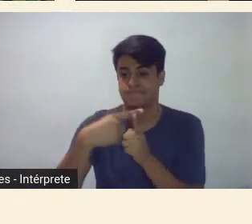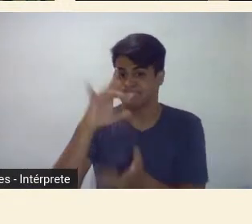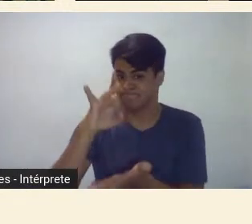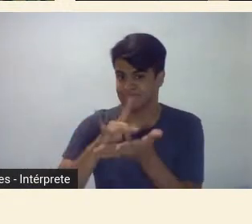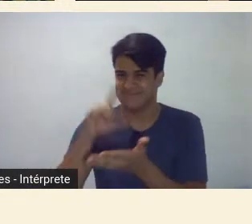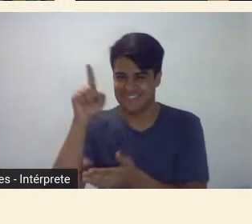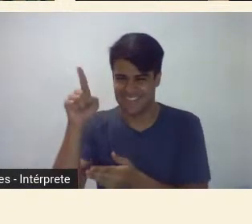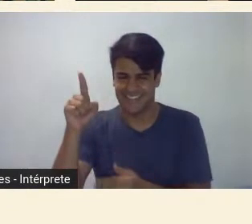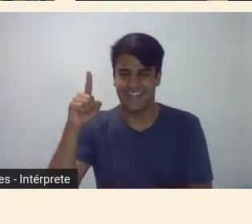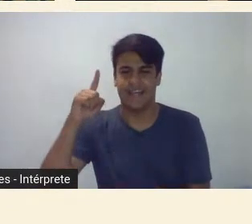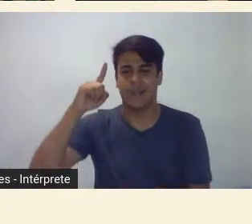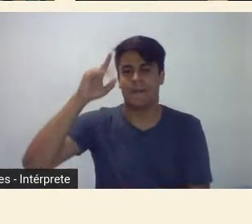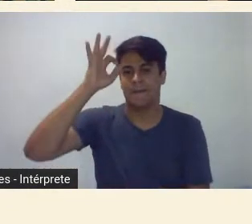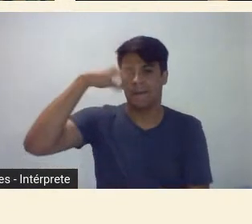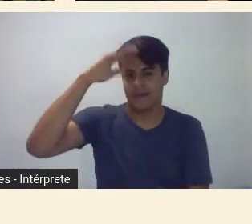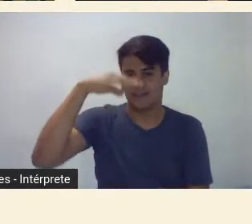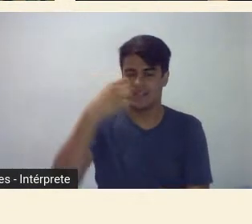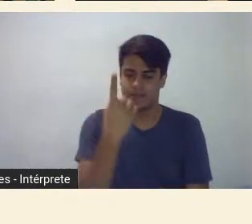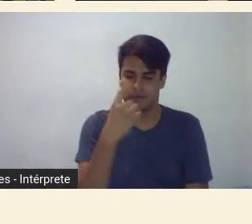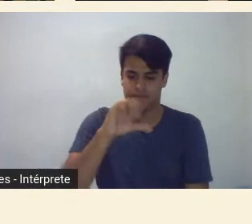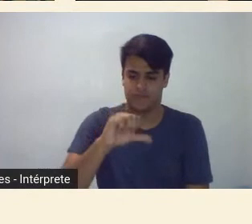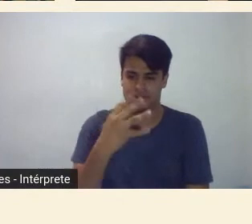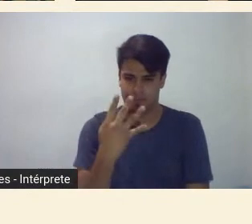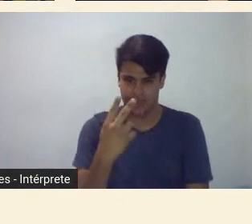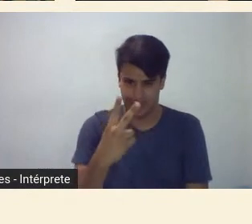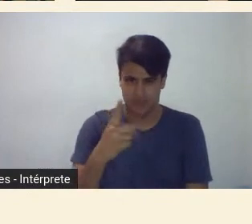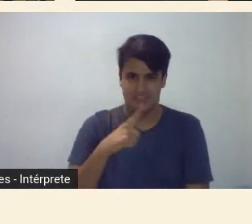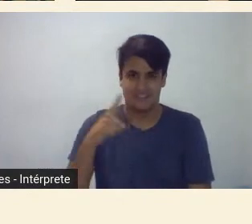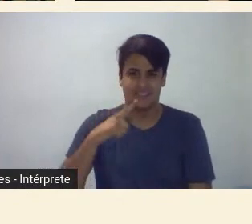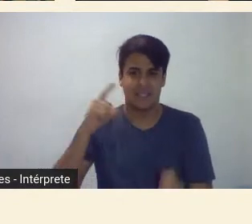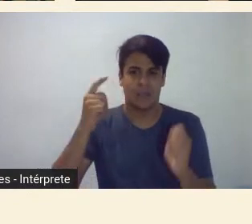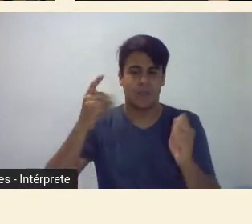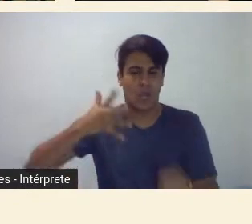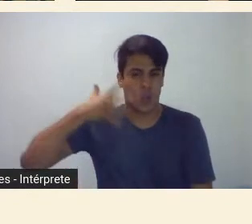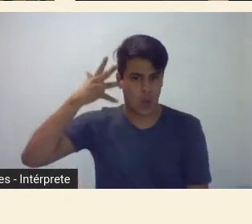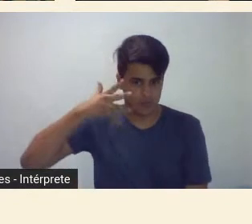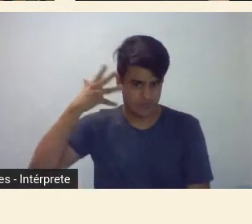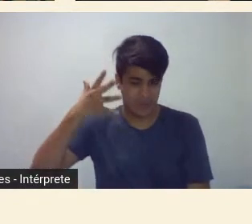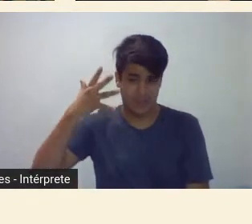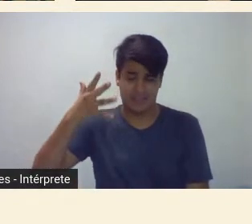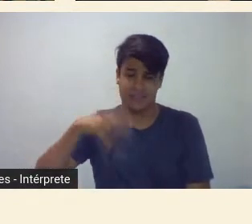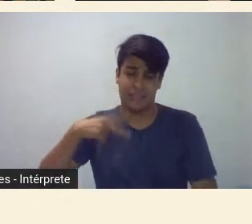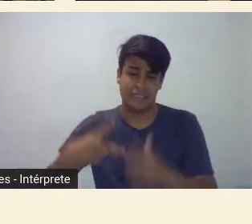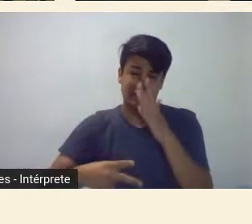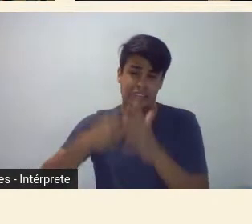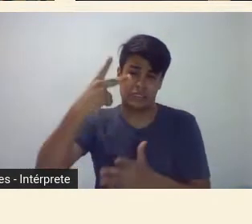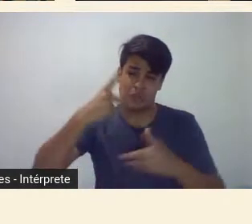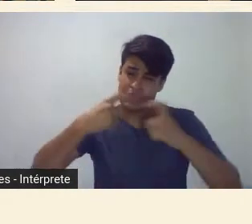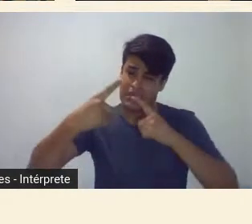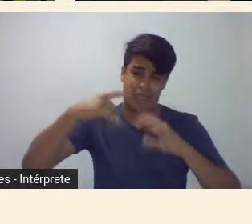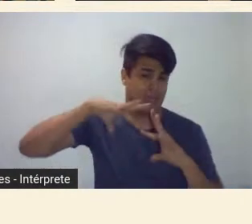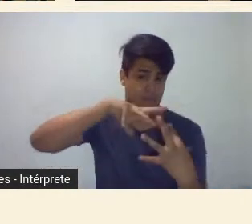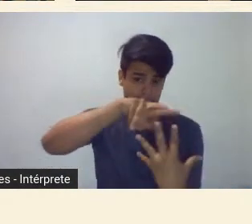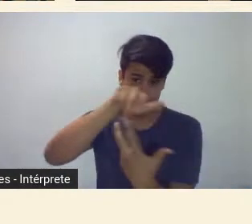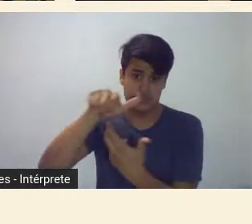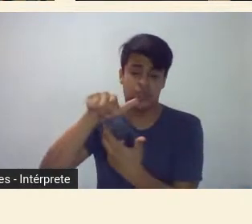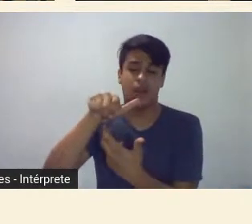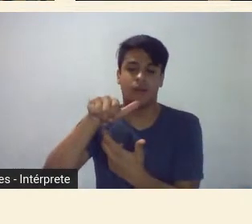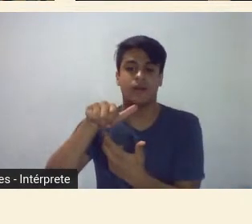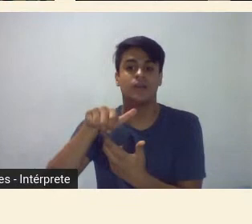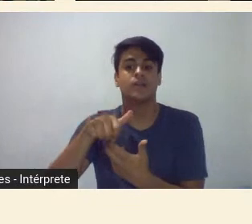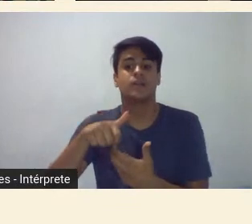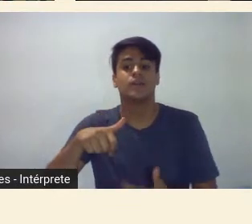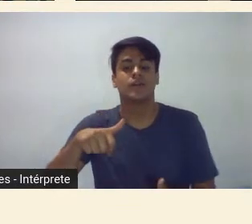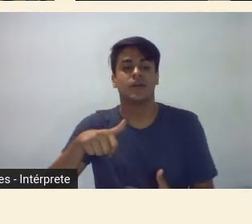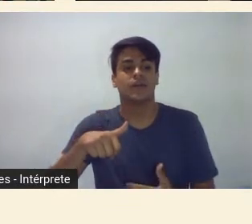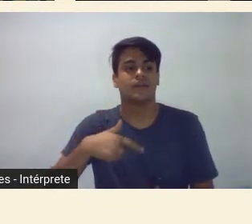Mário de Andrade faz em 1942 em plena Segunda Guerra Mundial e justamente com a cabeça